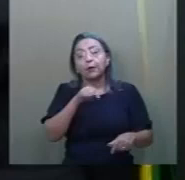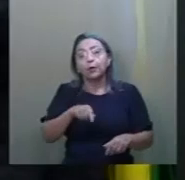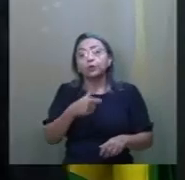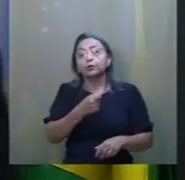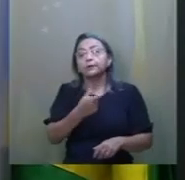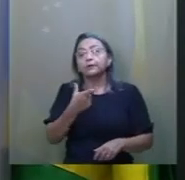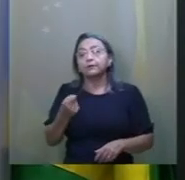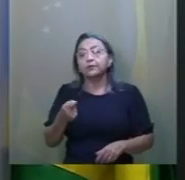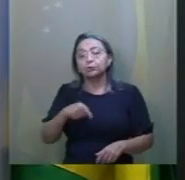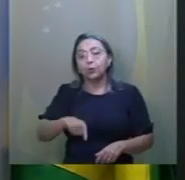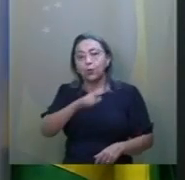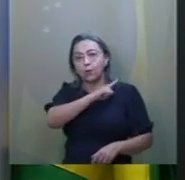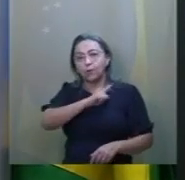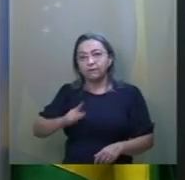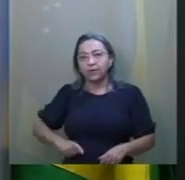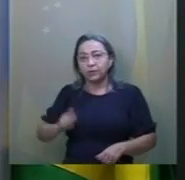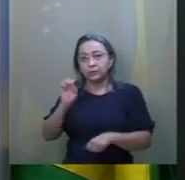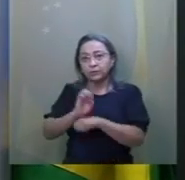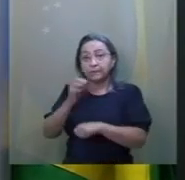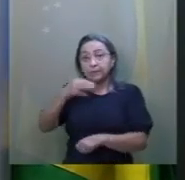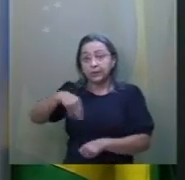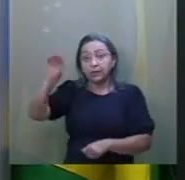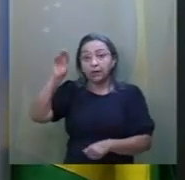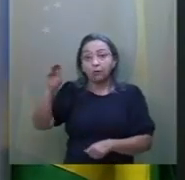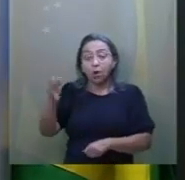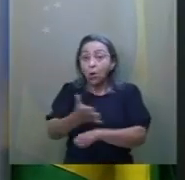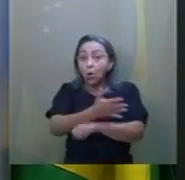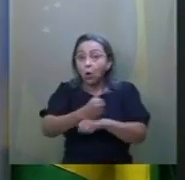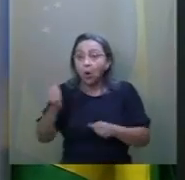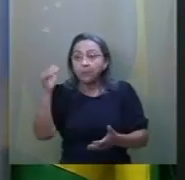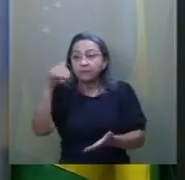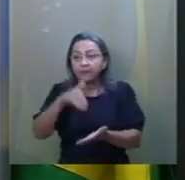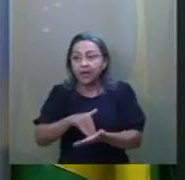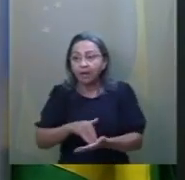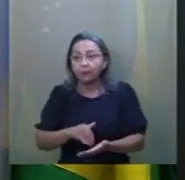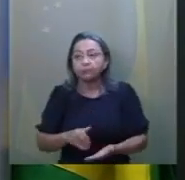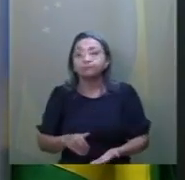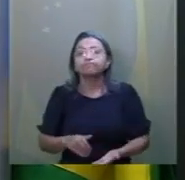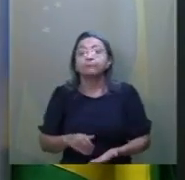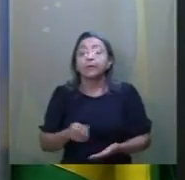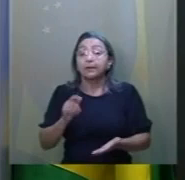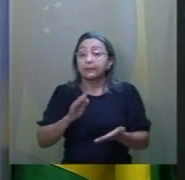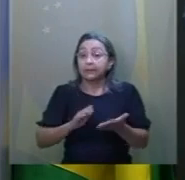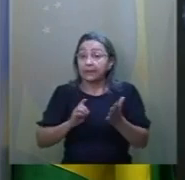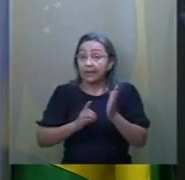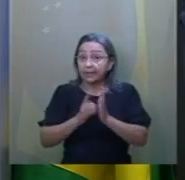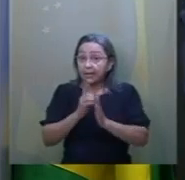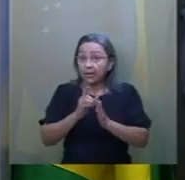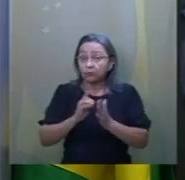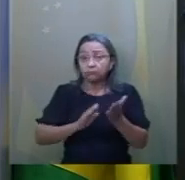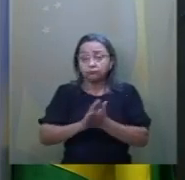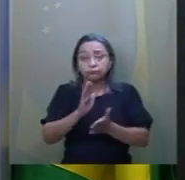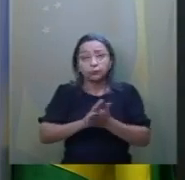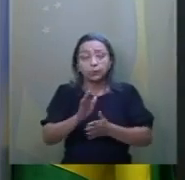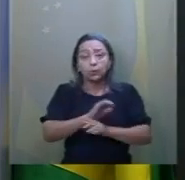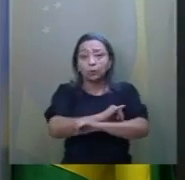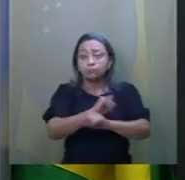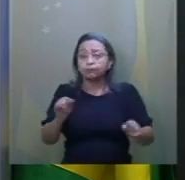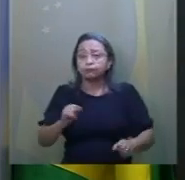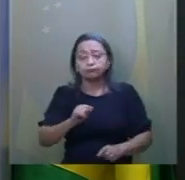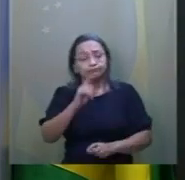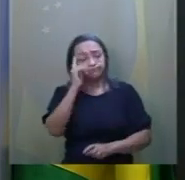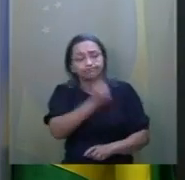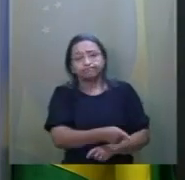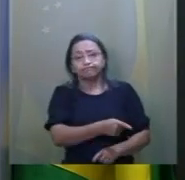do Maranhão deu o golpe final. publicou um decreto determinando a intervenção estatal na